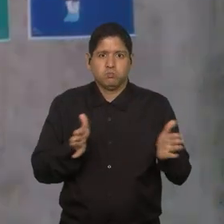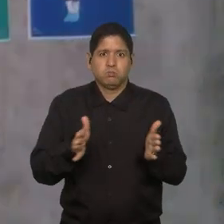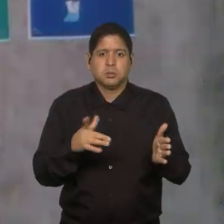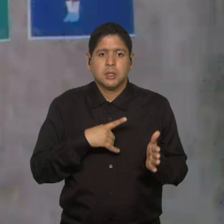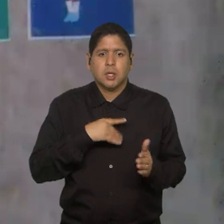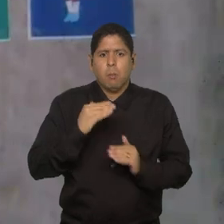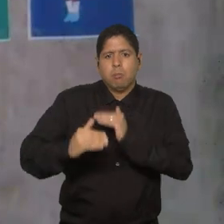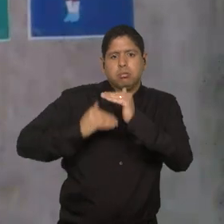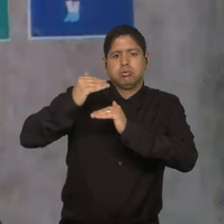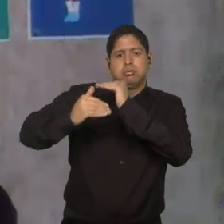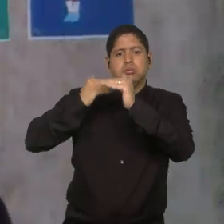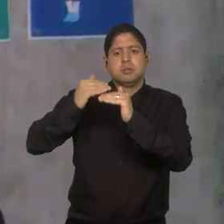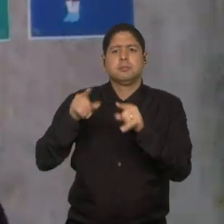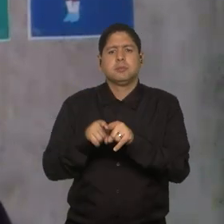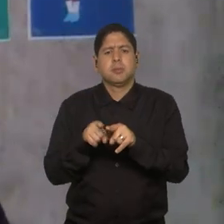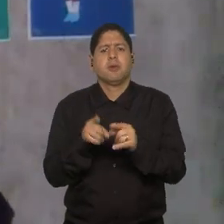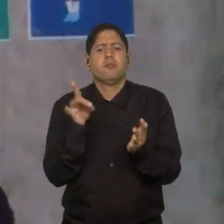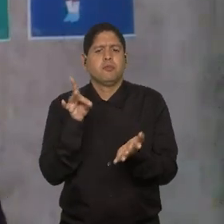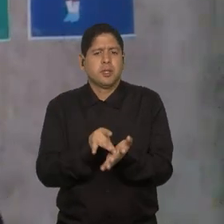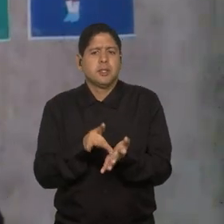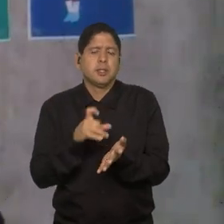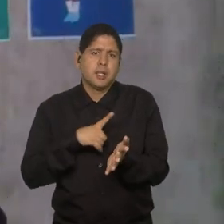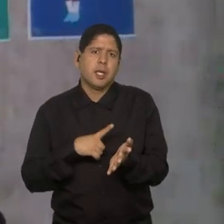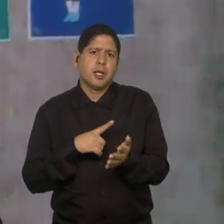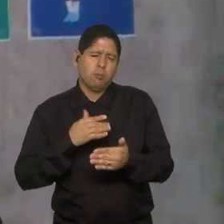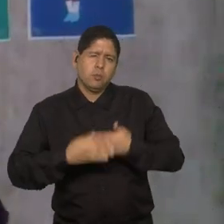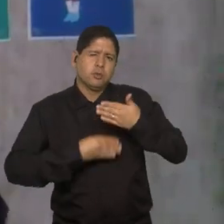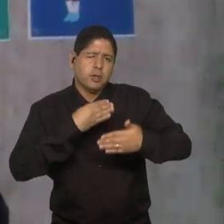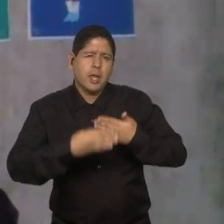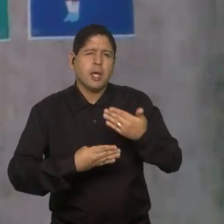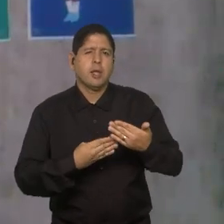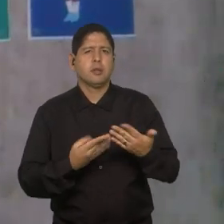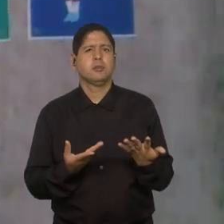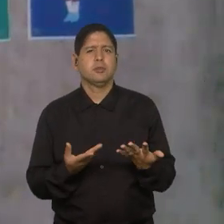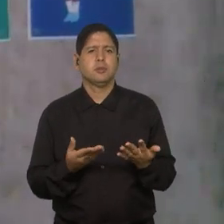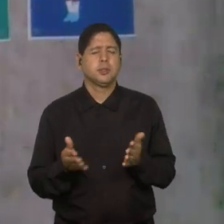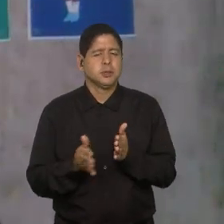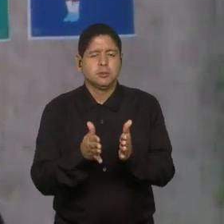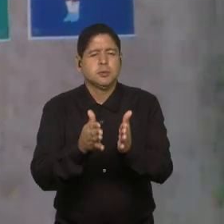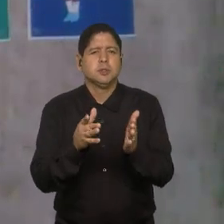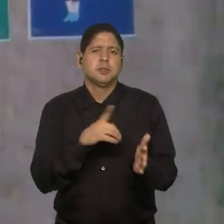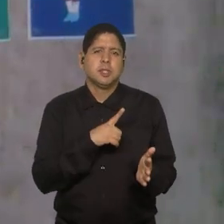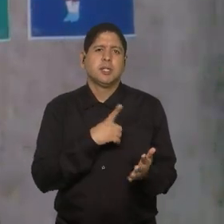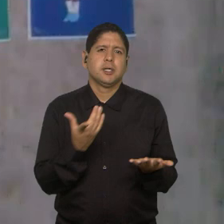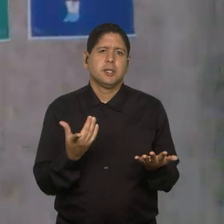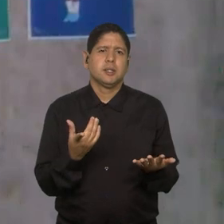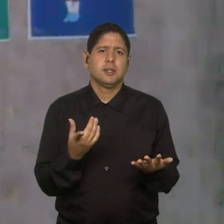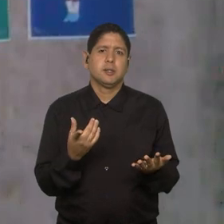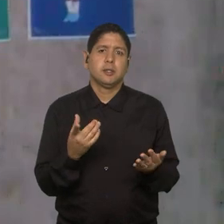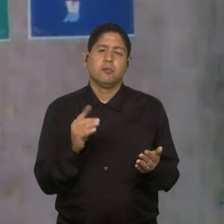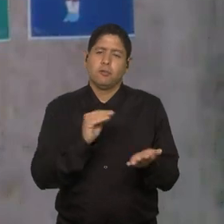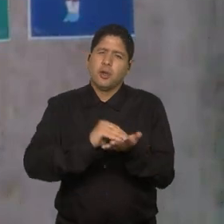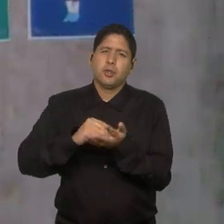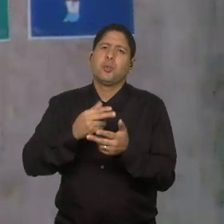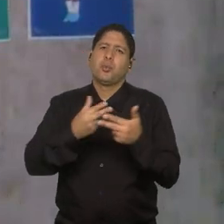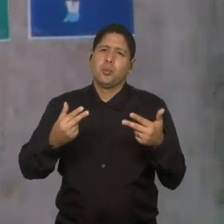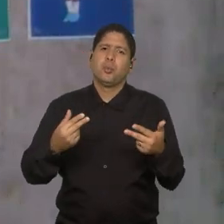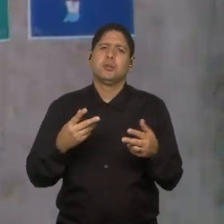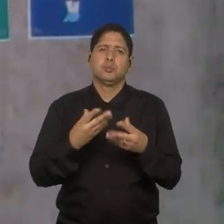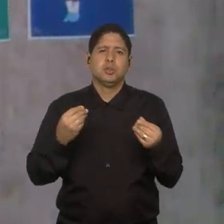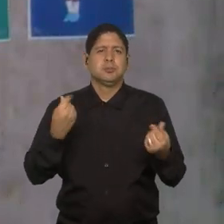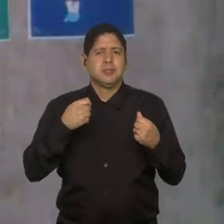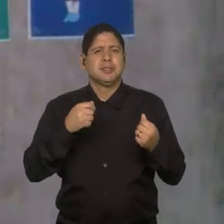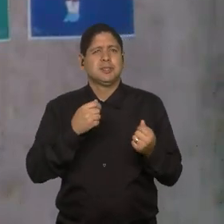os avanços. Claro que é um processo, é uma caminhada. Ainda há muito por vir, ainda há muito por